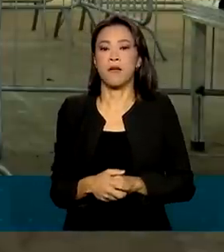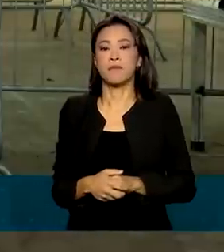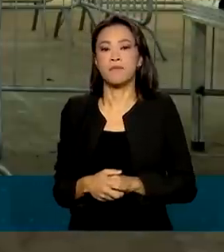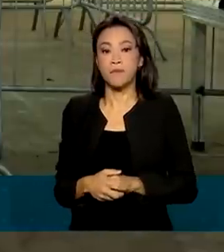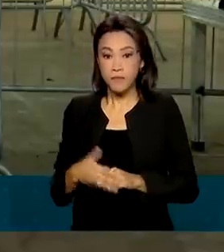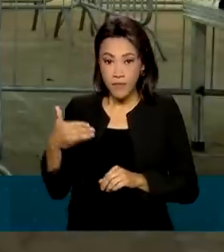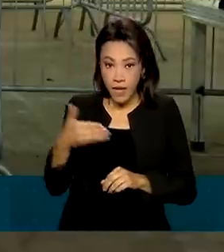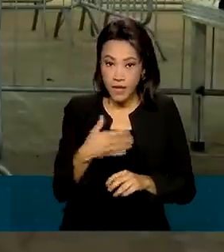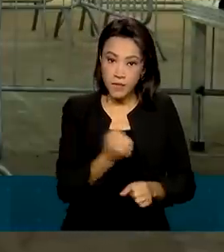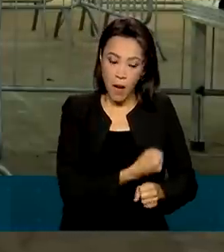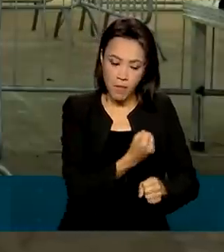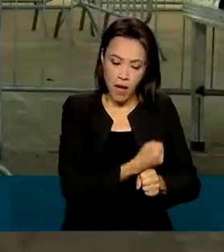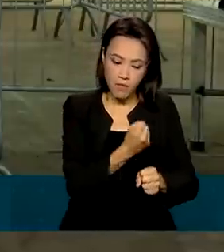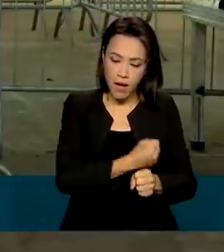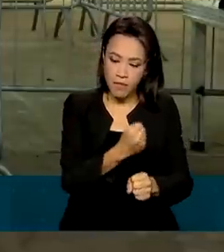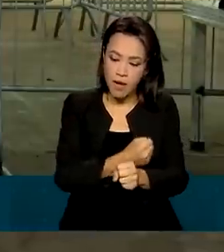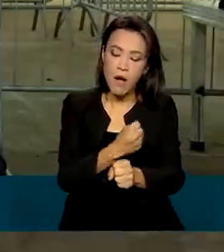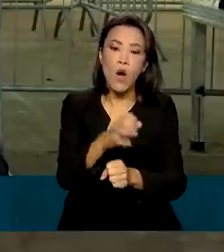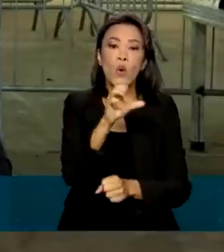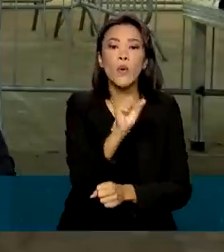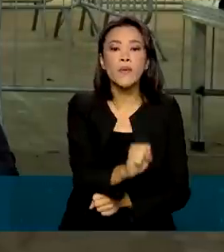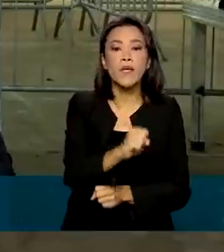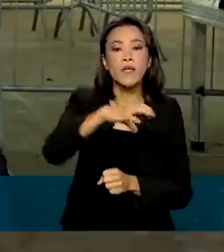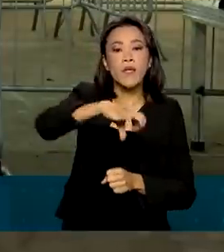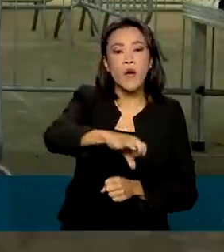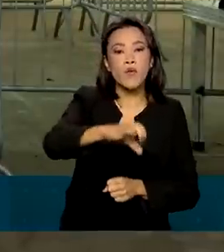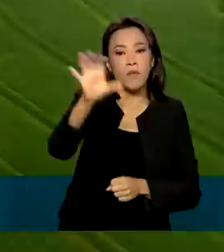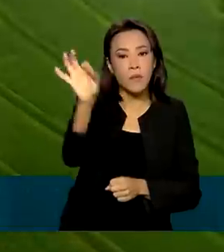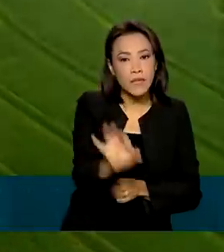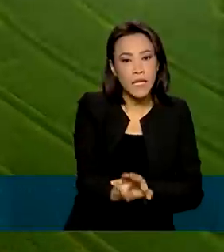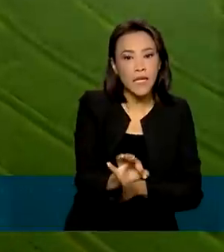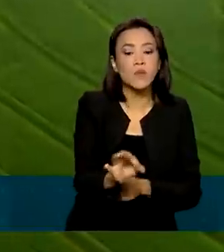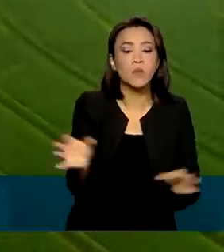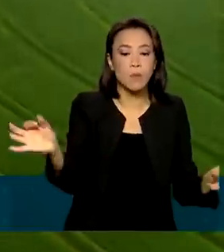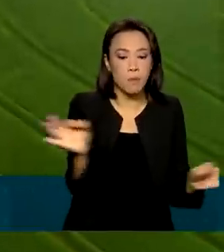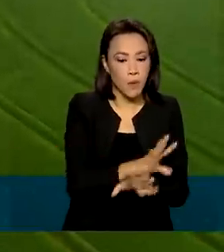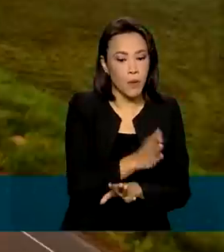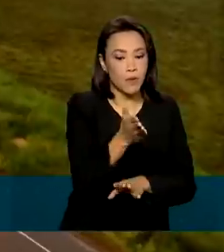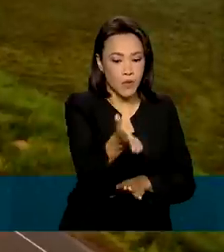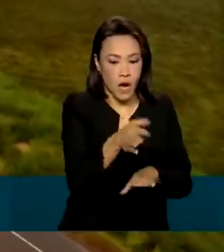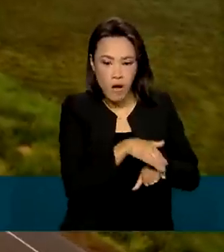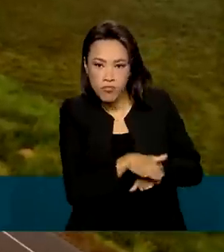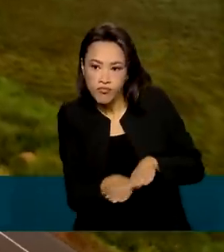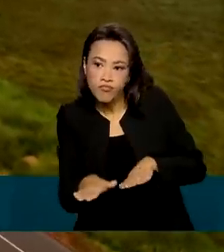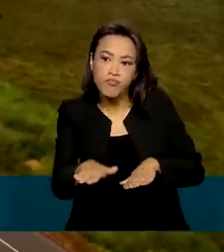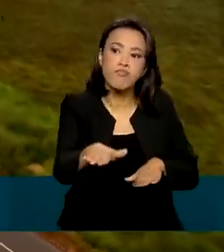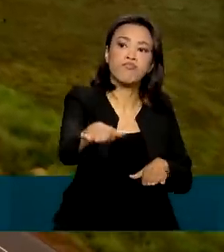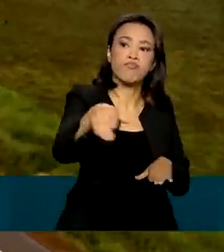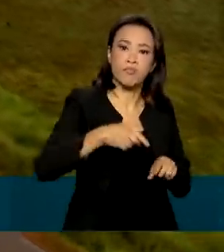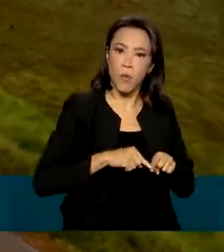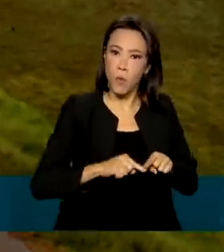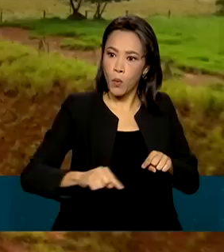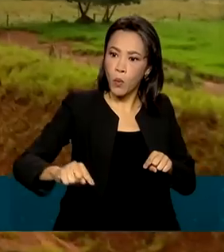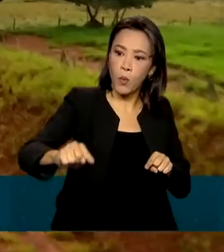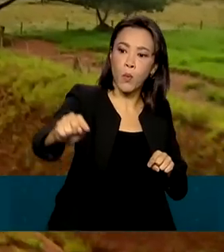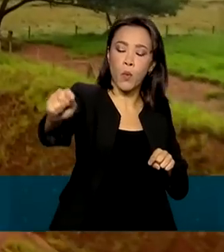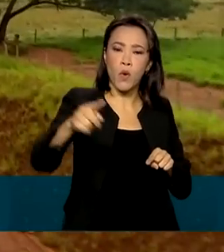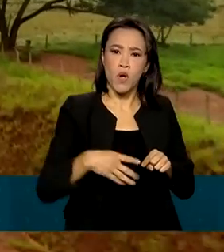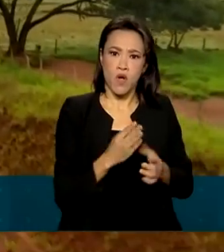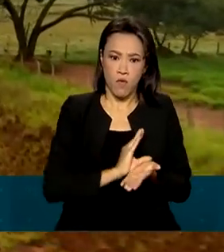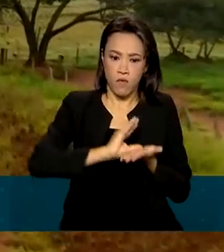As obras estão com 89% do projeto já foram concluídos, um investimento de R$